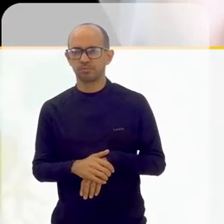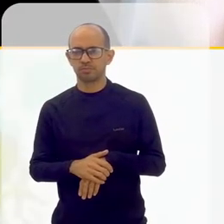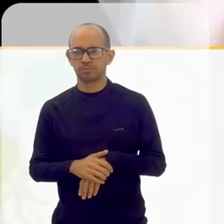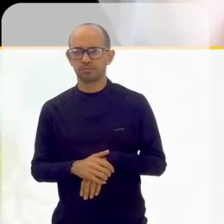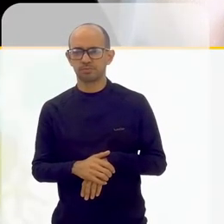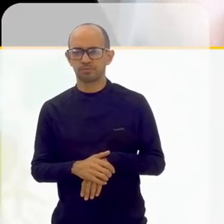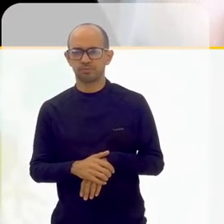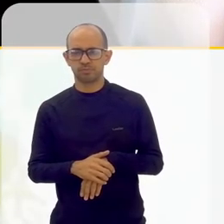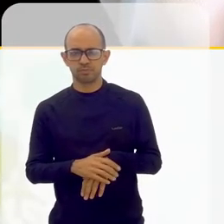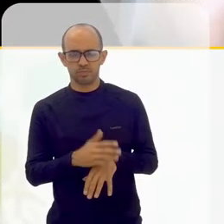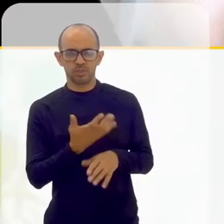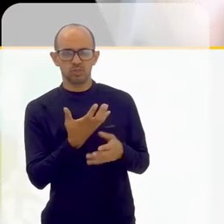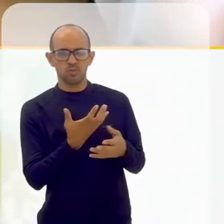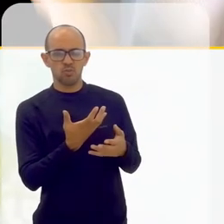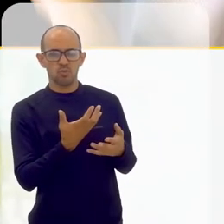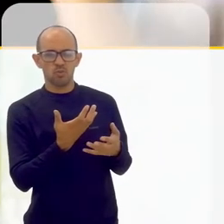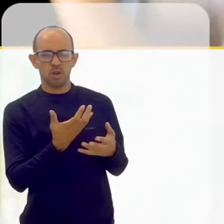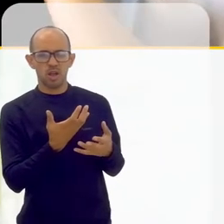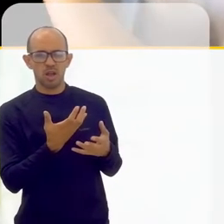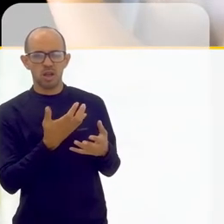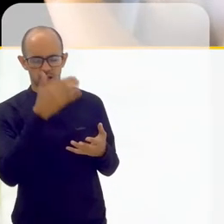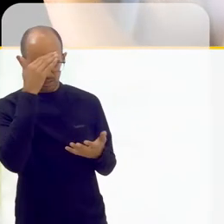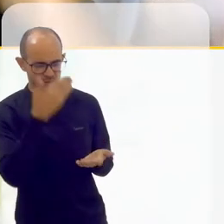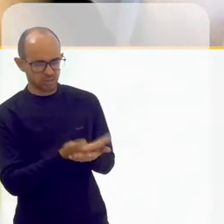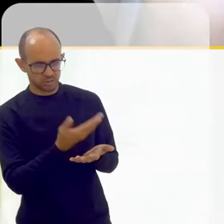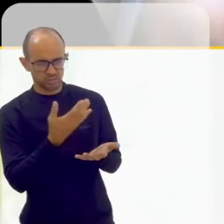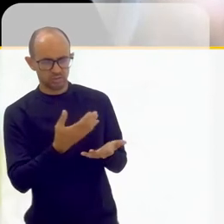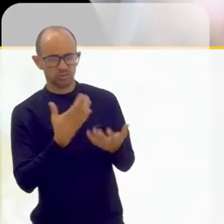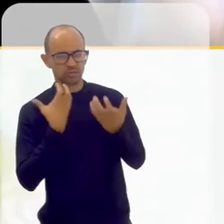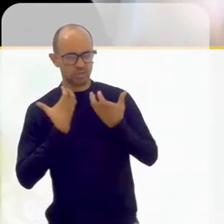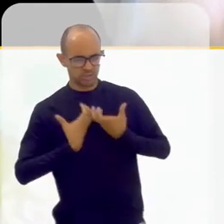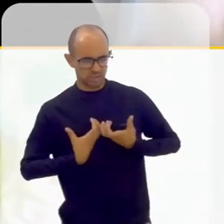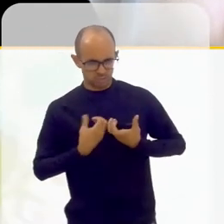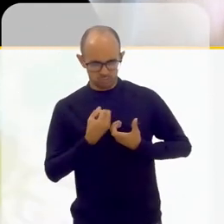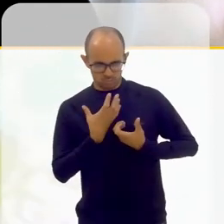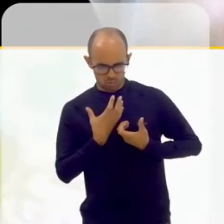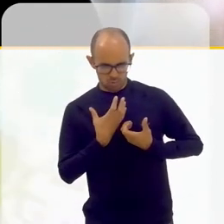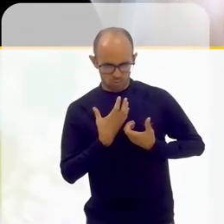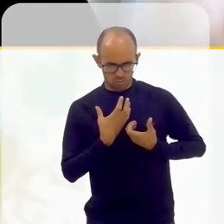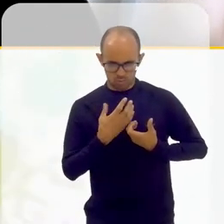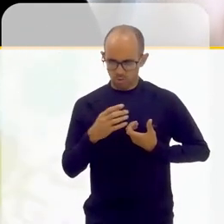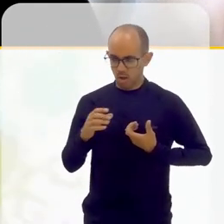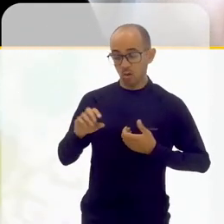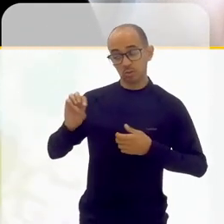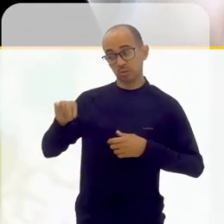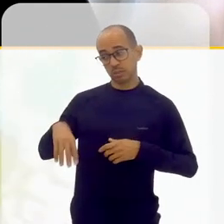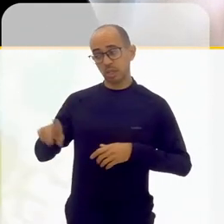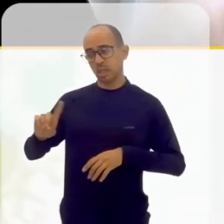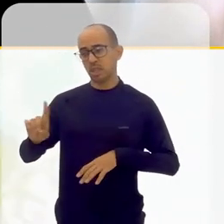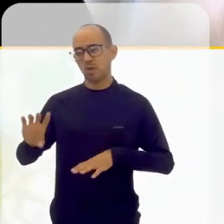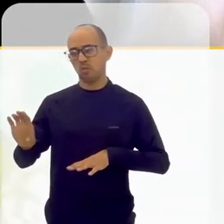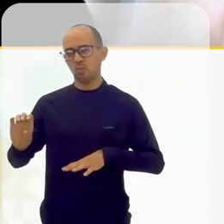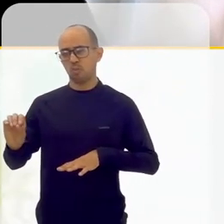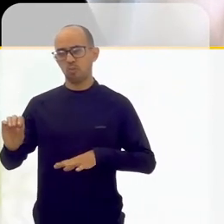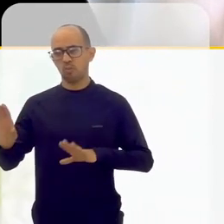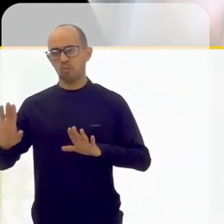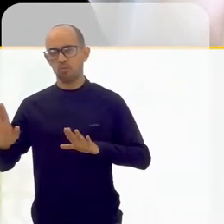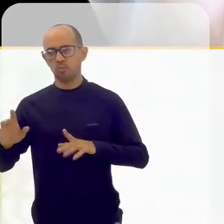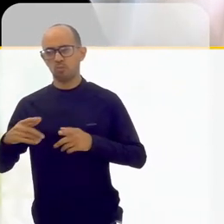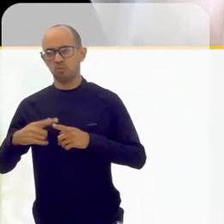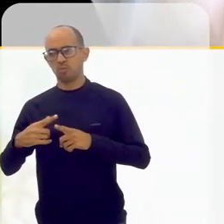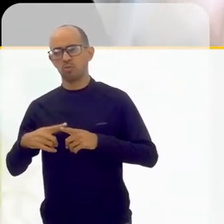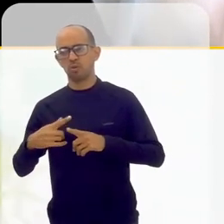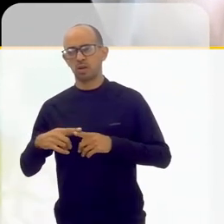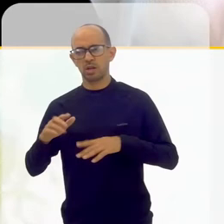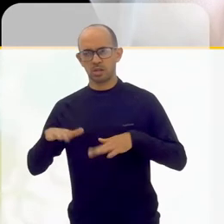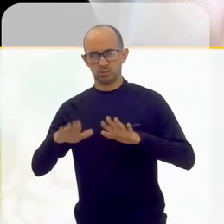Mas eu acredito que aquele cansaço bom, né? Sim, sim e não. Sim e não. Tinha um dia que